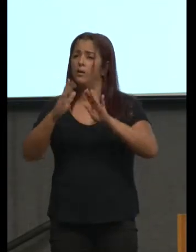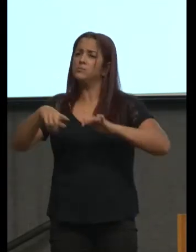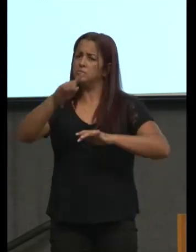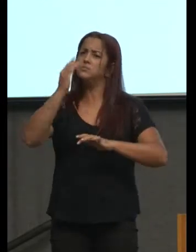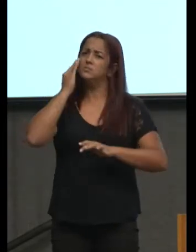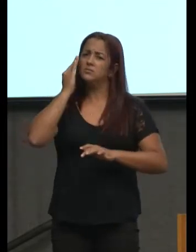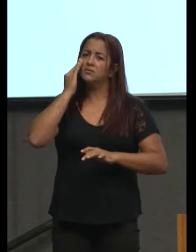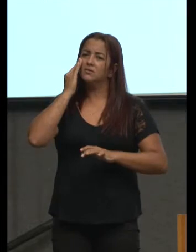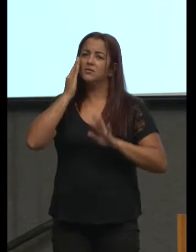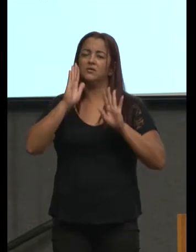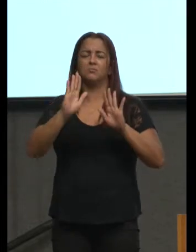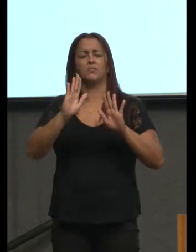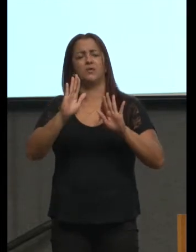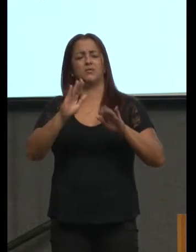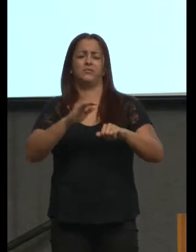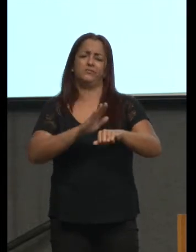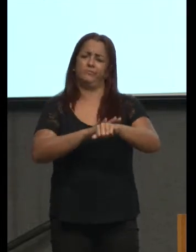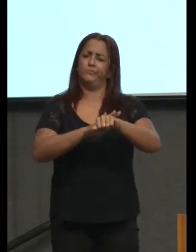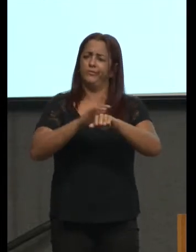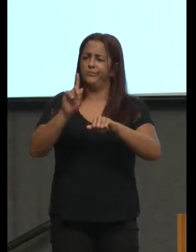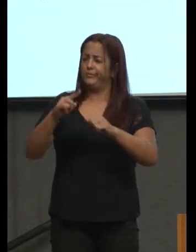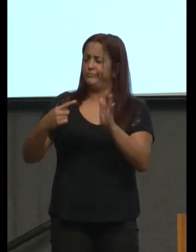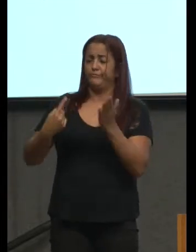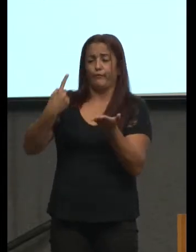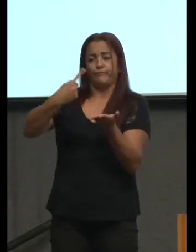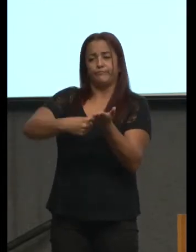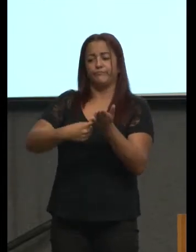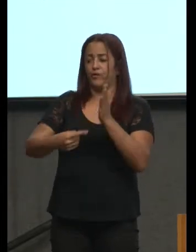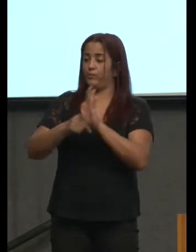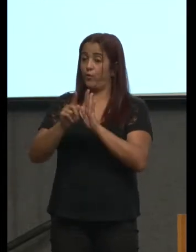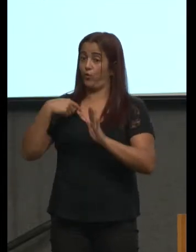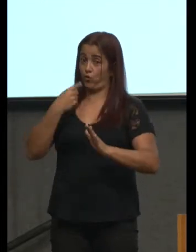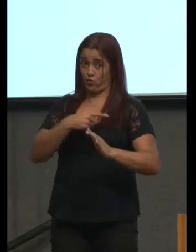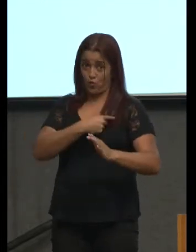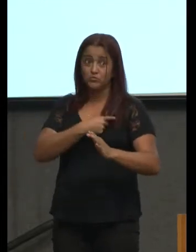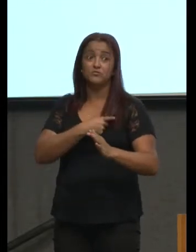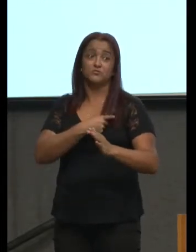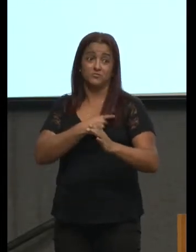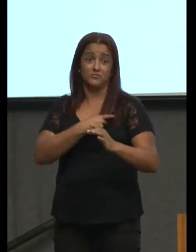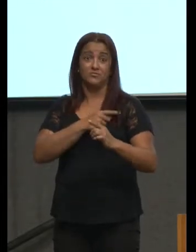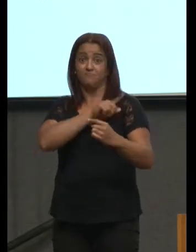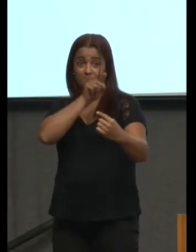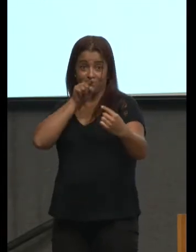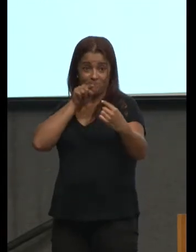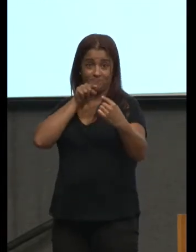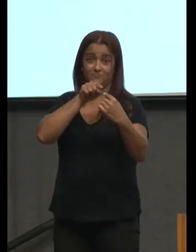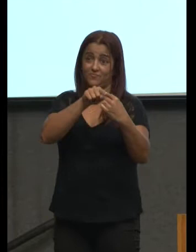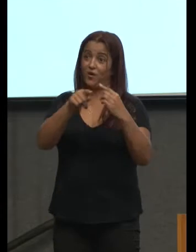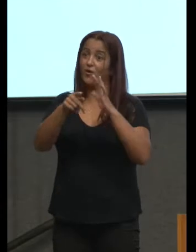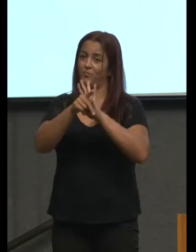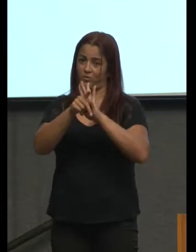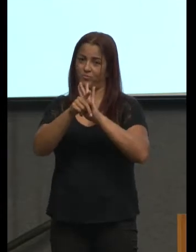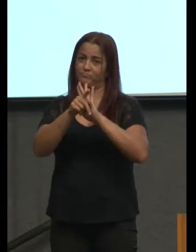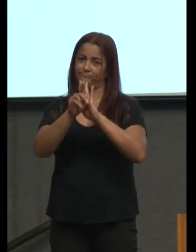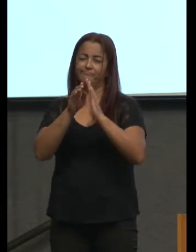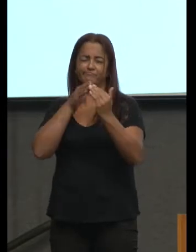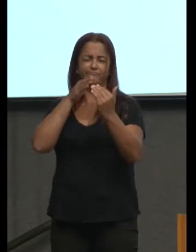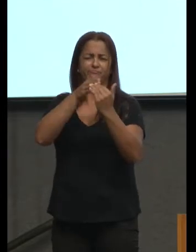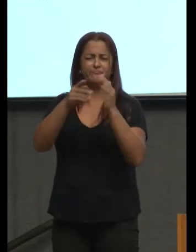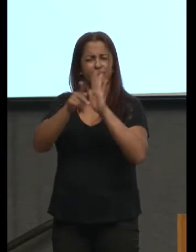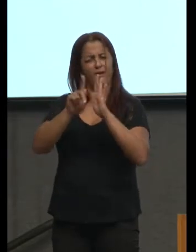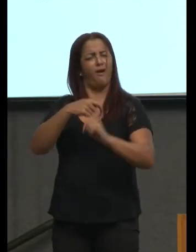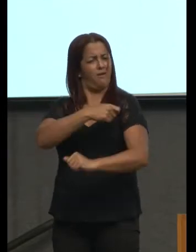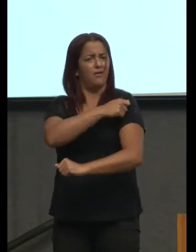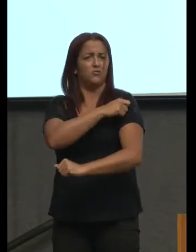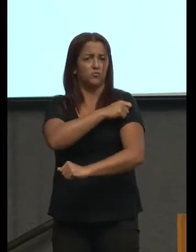instante que define muitas vezes o nosso destino o destino dos nossos alunos e é